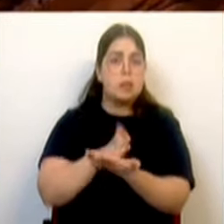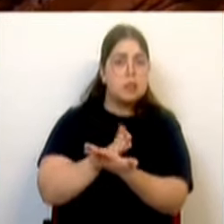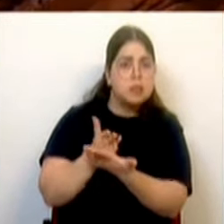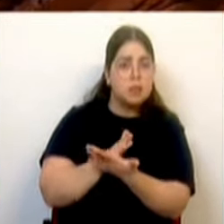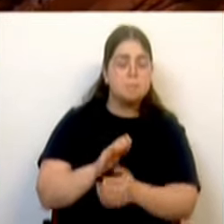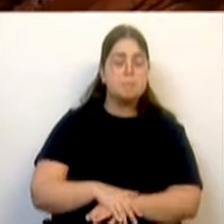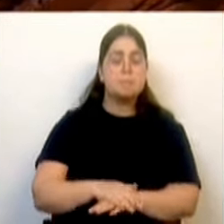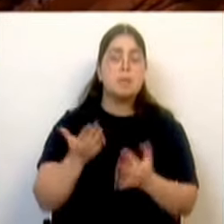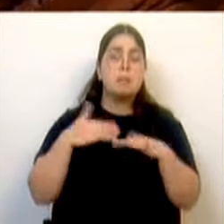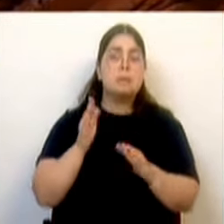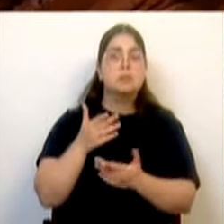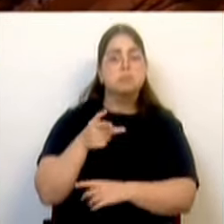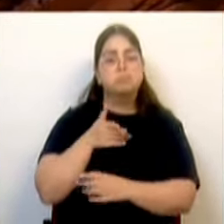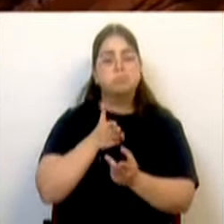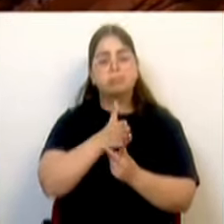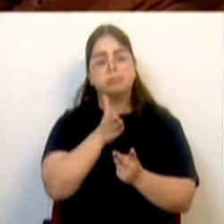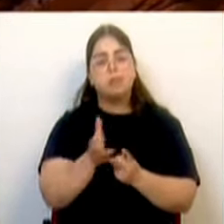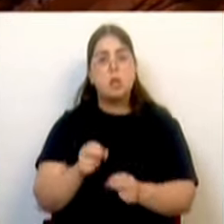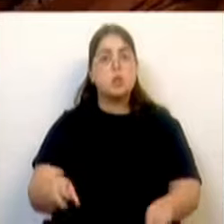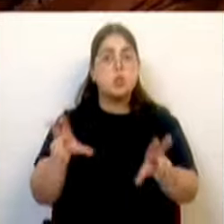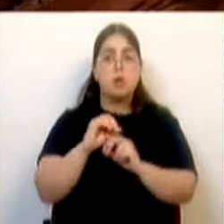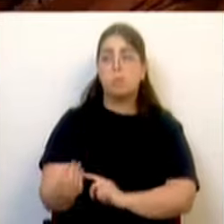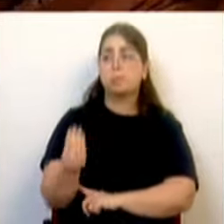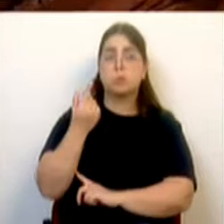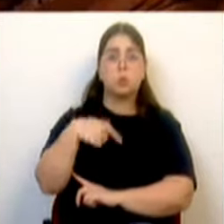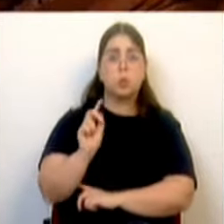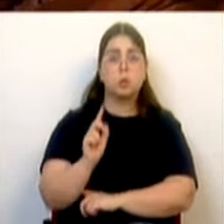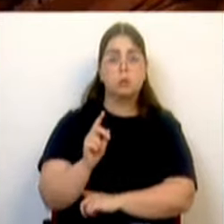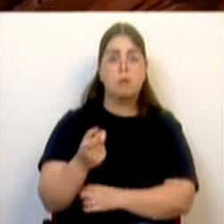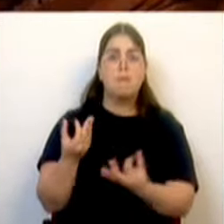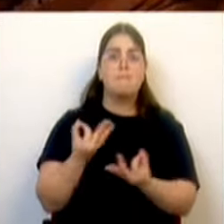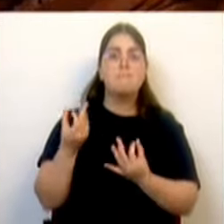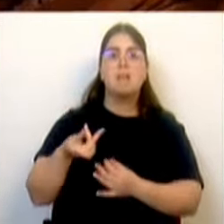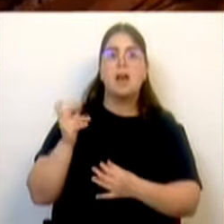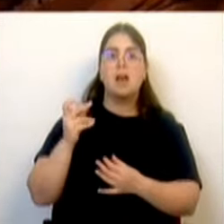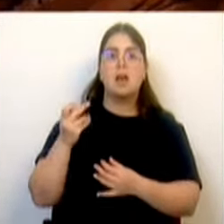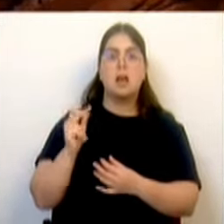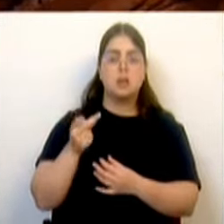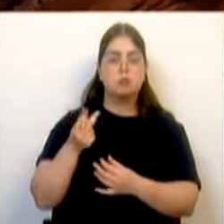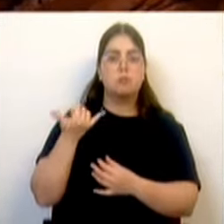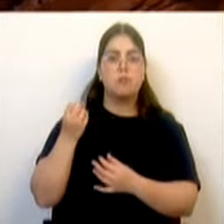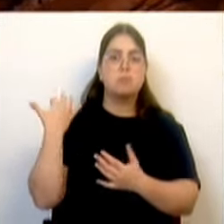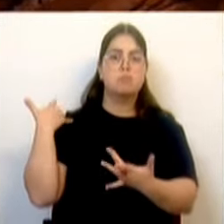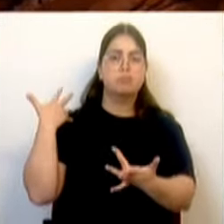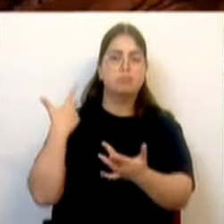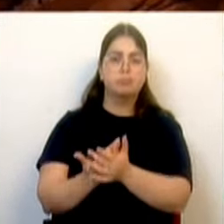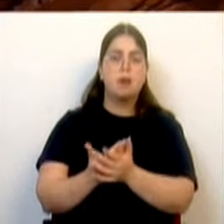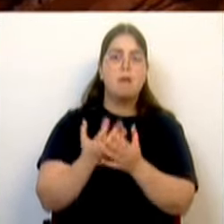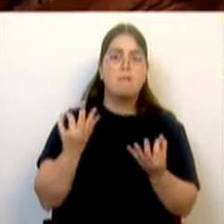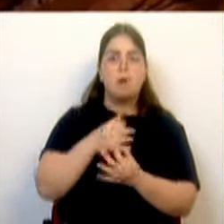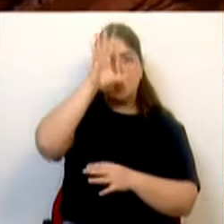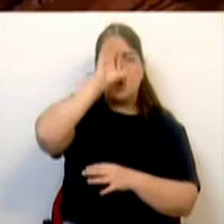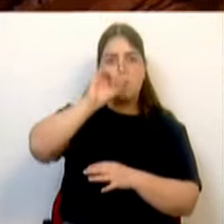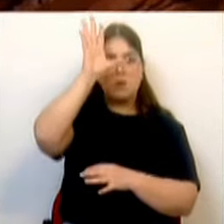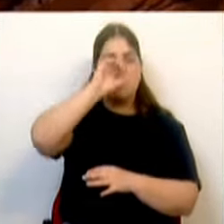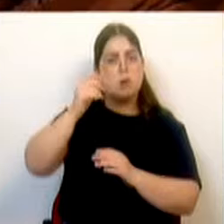esta divergência, infelizmente, não é nova, pois ao longo de mais de 20 anos, sucessivos governos têm aviado a construção